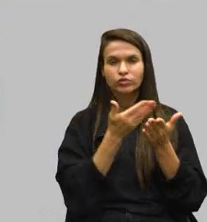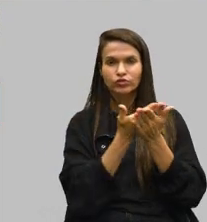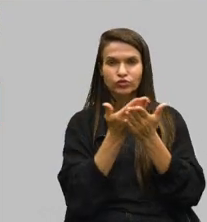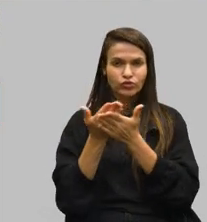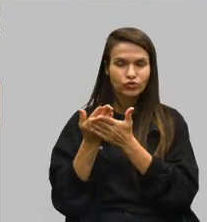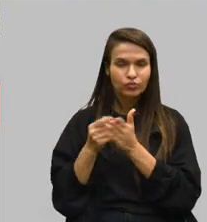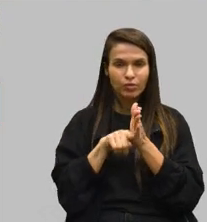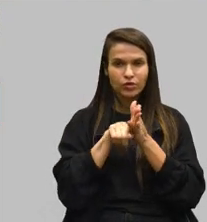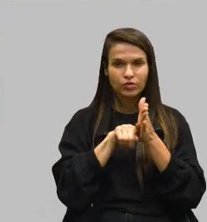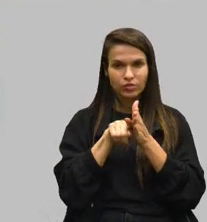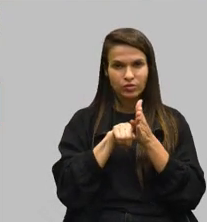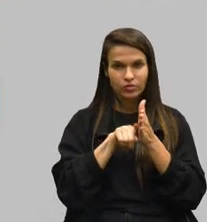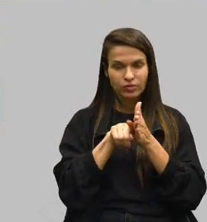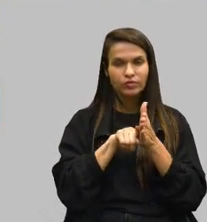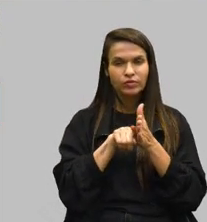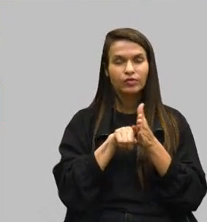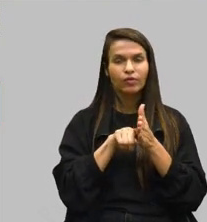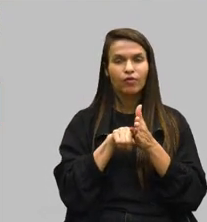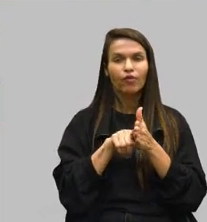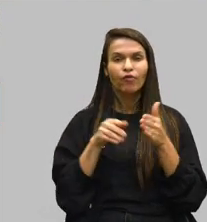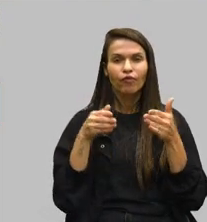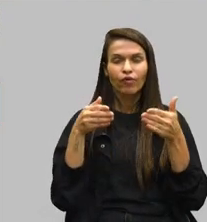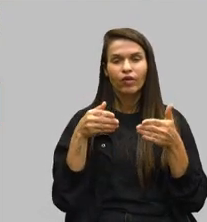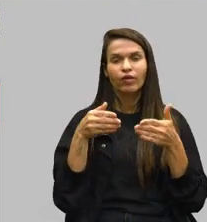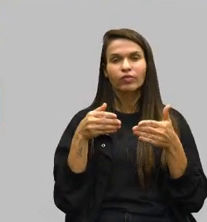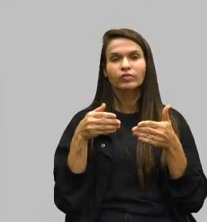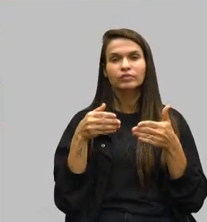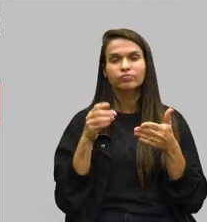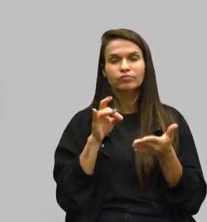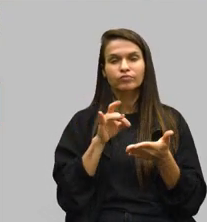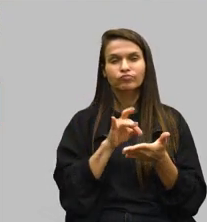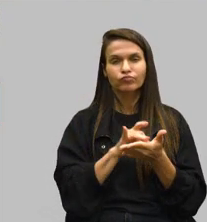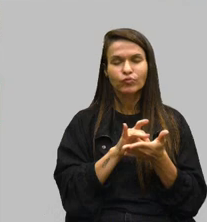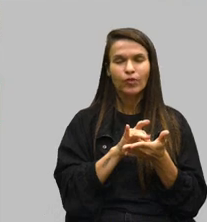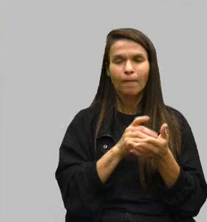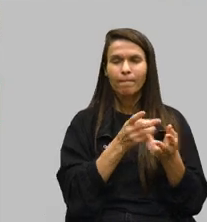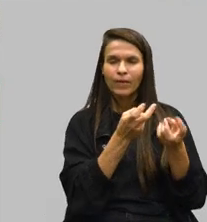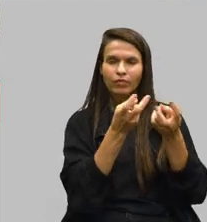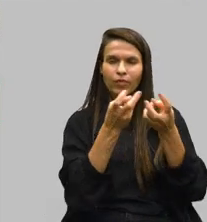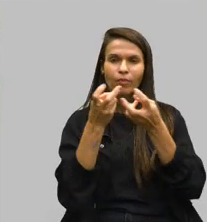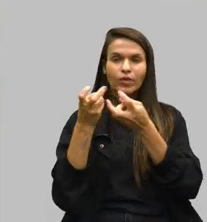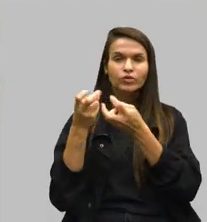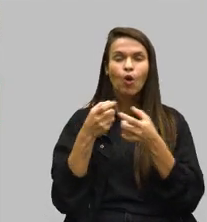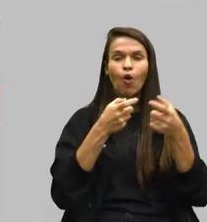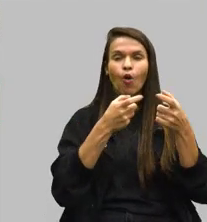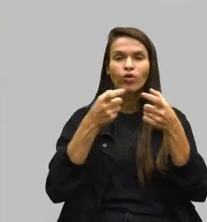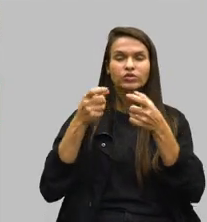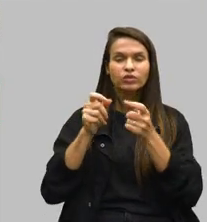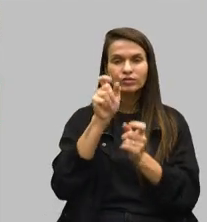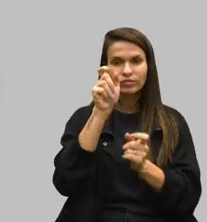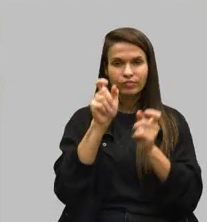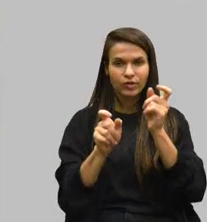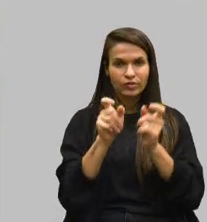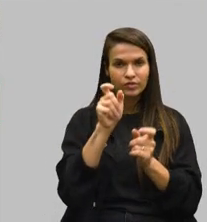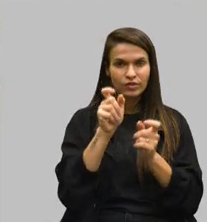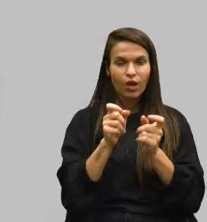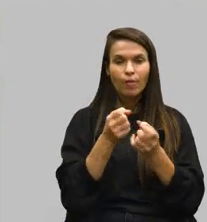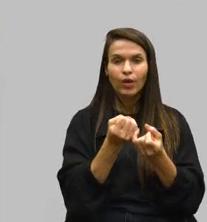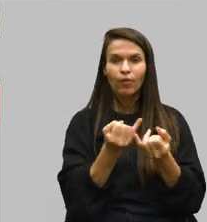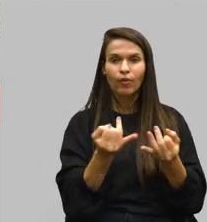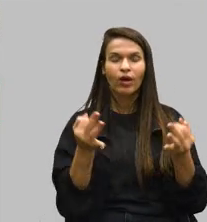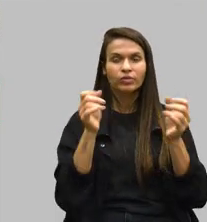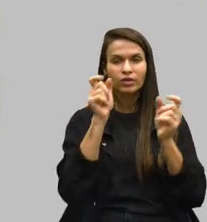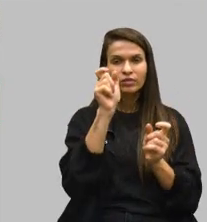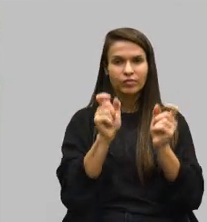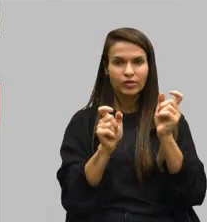necessários e devidos para, de fato, mapear onde estão essas pessoas e para quantas são as pessoas